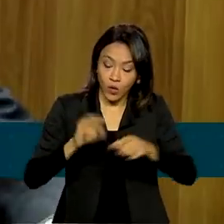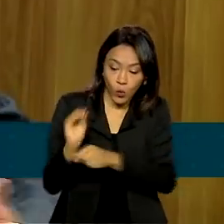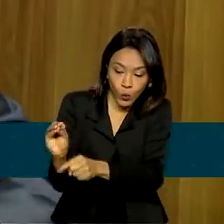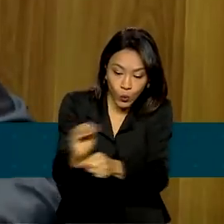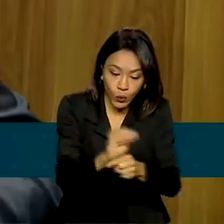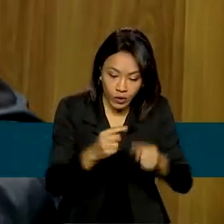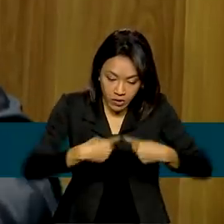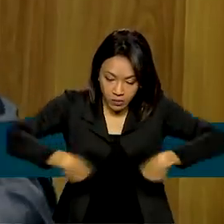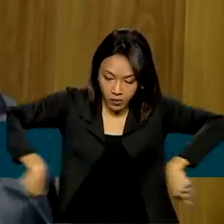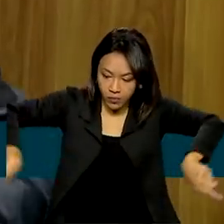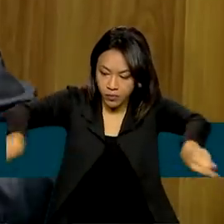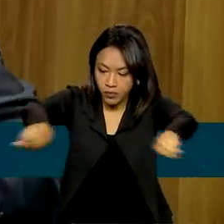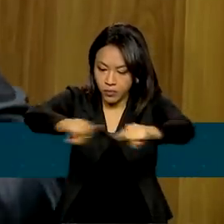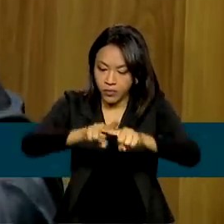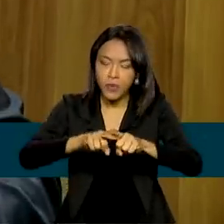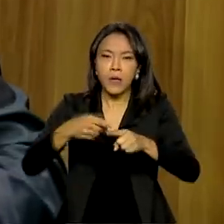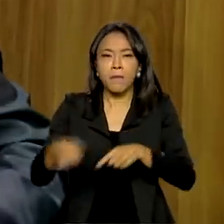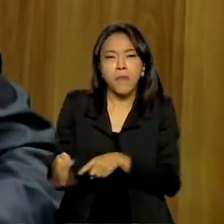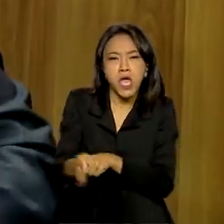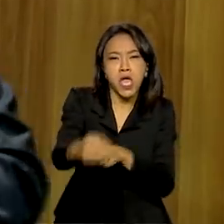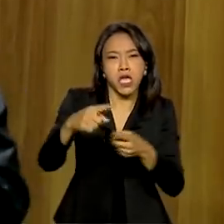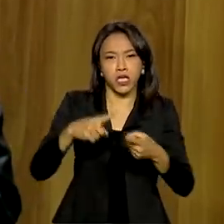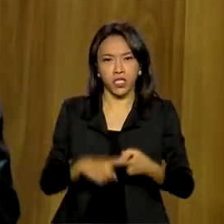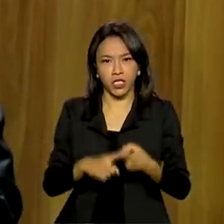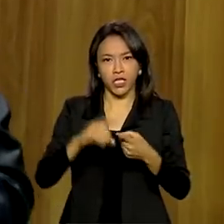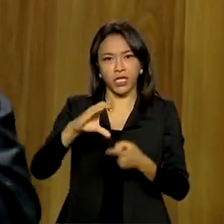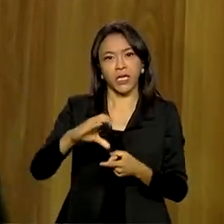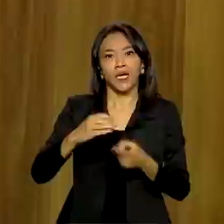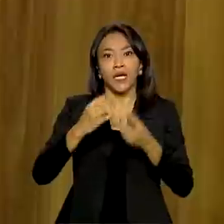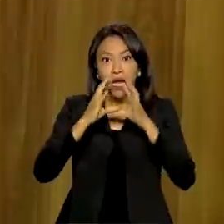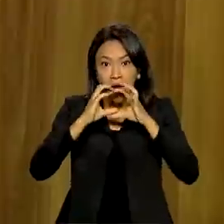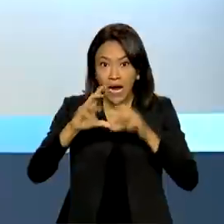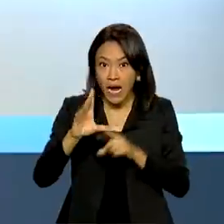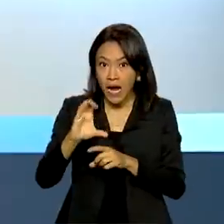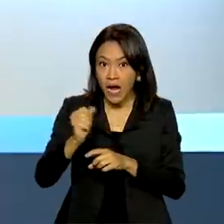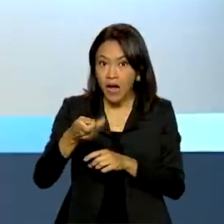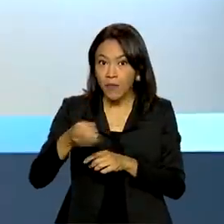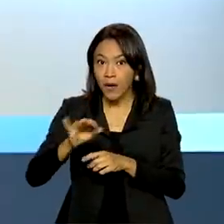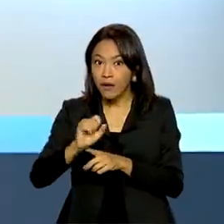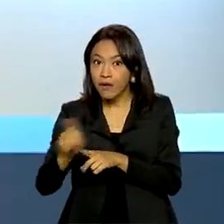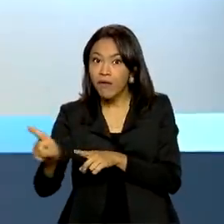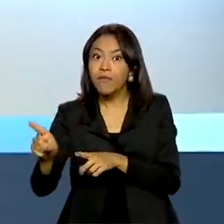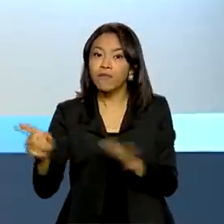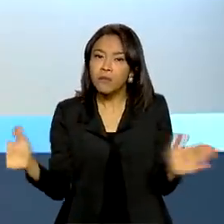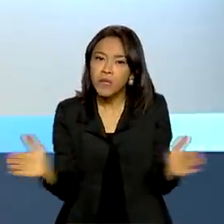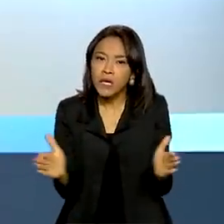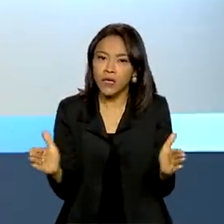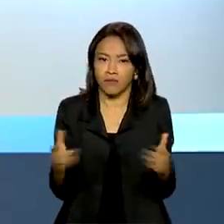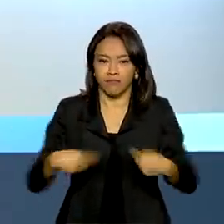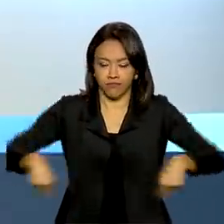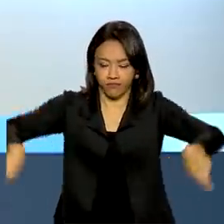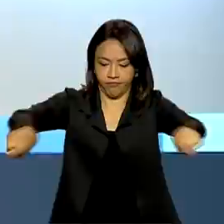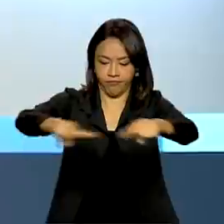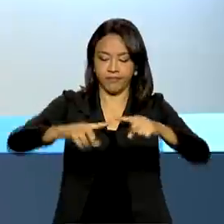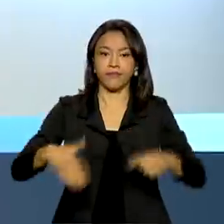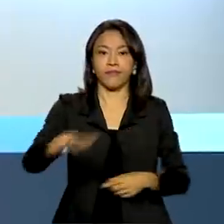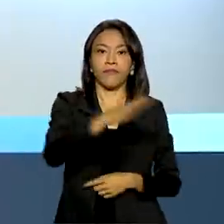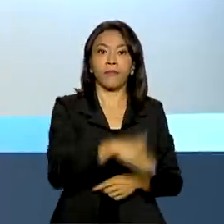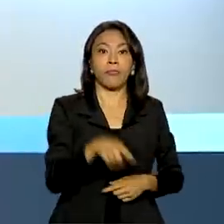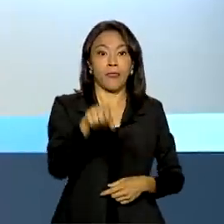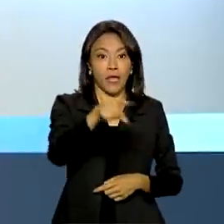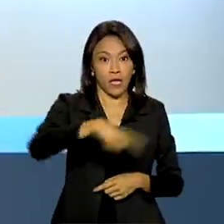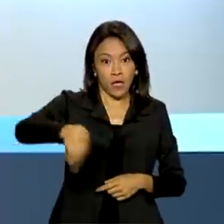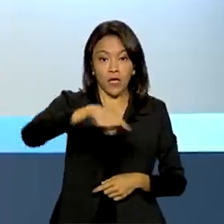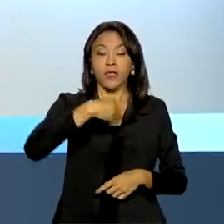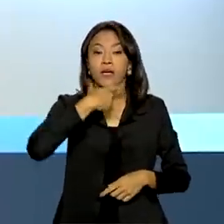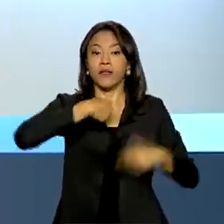por exemplo, tilápia ou camarão, num lago normalmente pequeno. Os produtores rurais têm um novo